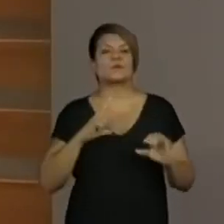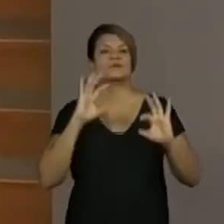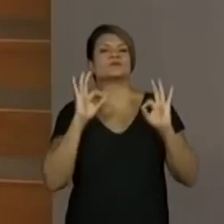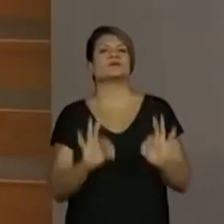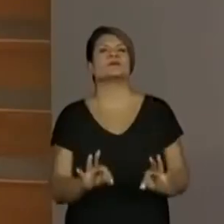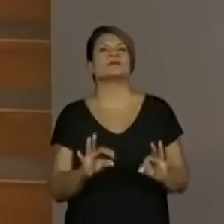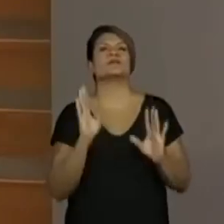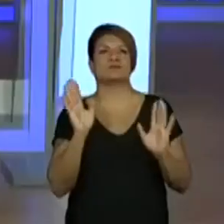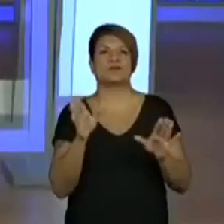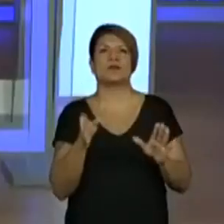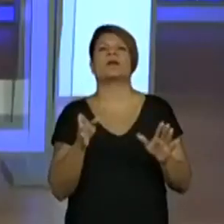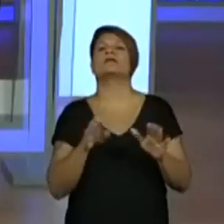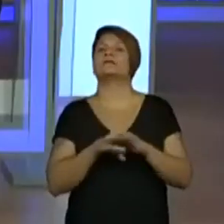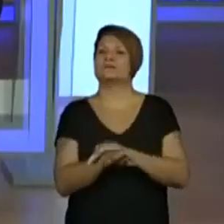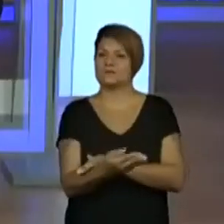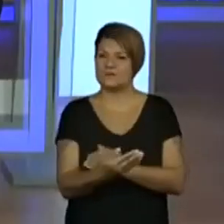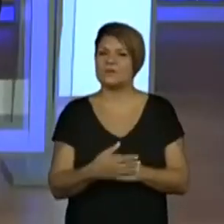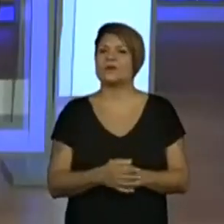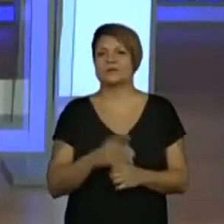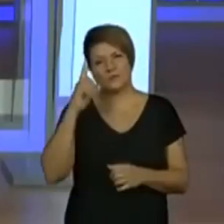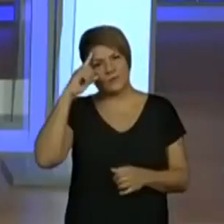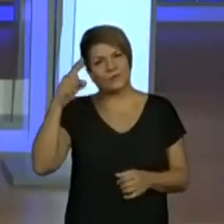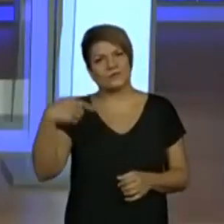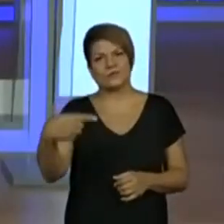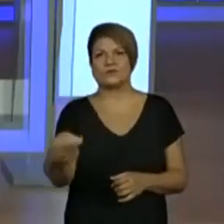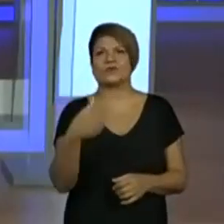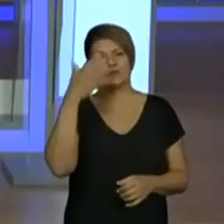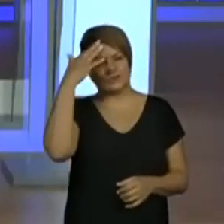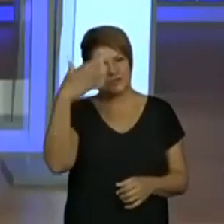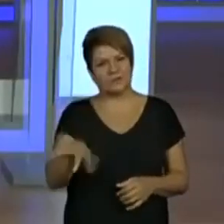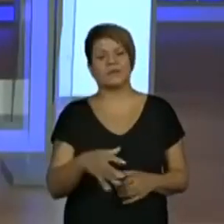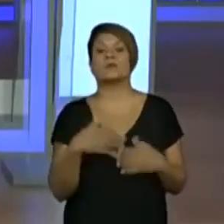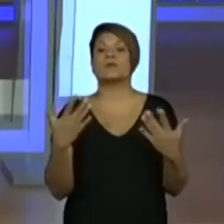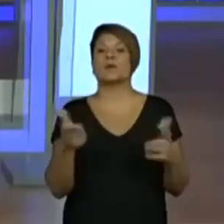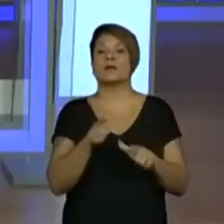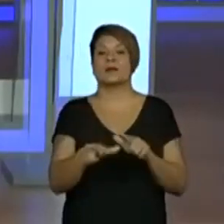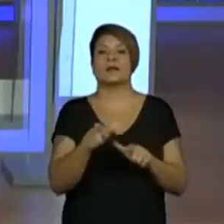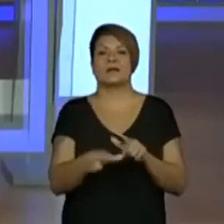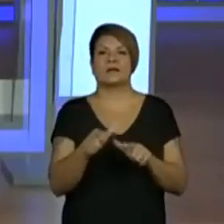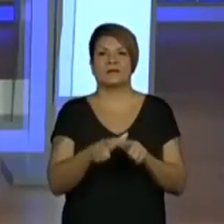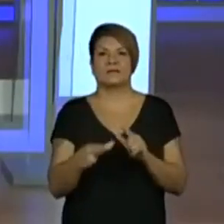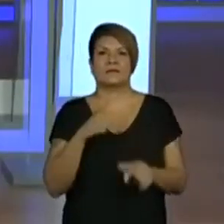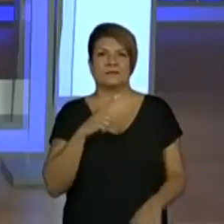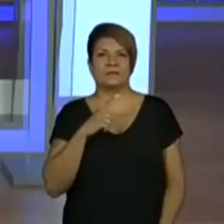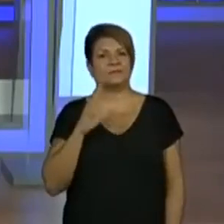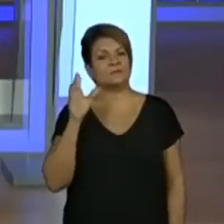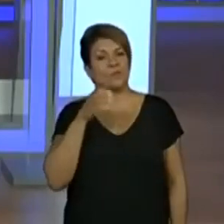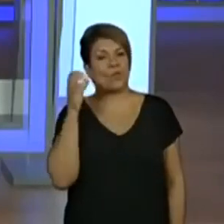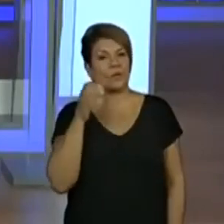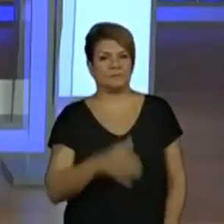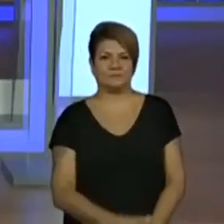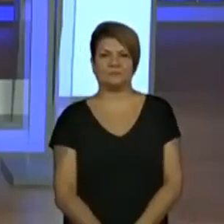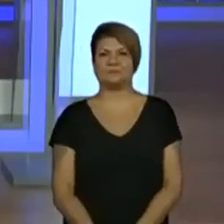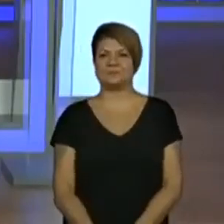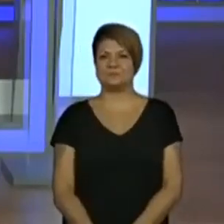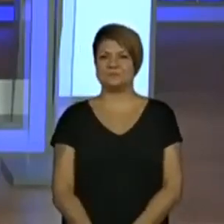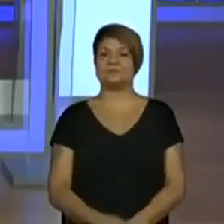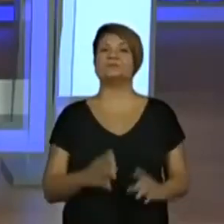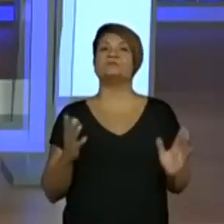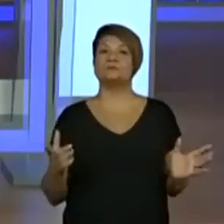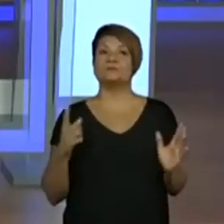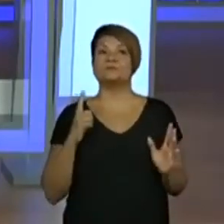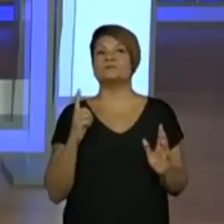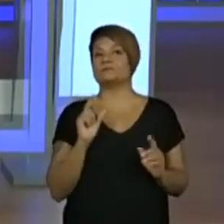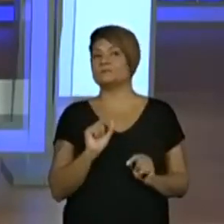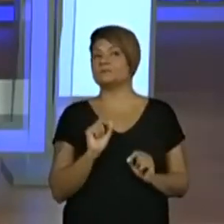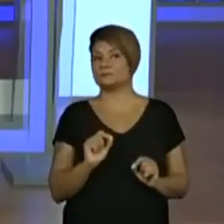Eles já estão acostumados aí com essa rotina e eles já sabem qual é a letra que está ali escondida. Eu vou trazer até o nosso